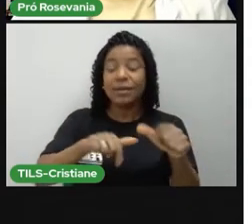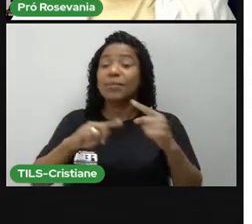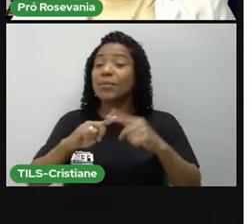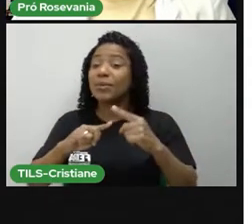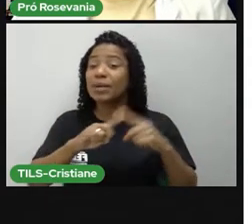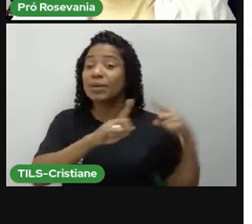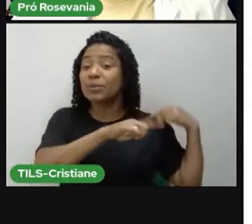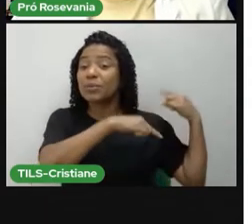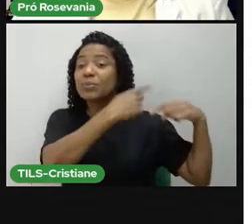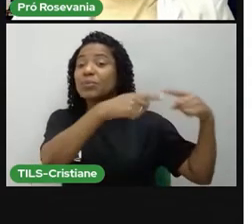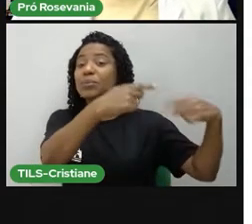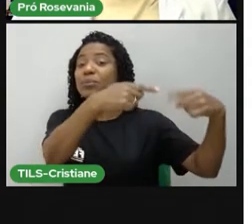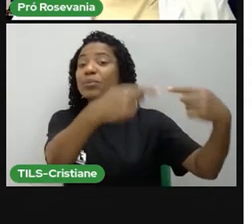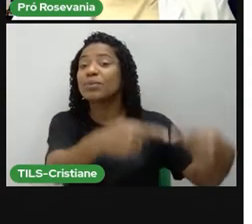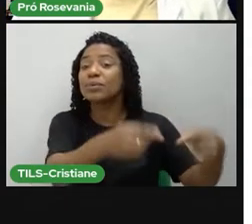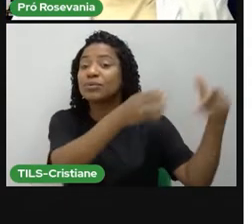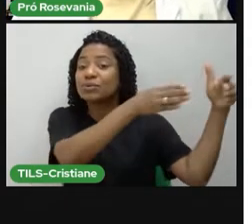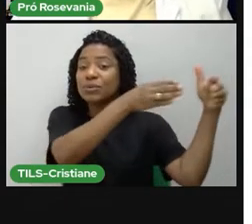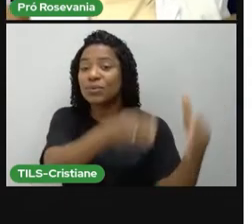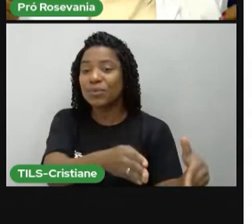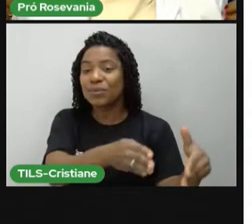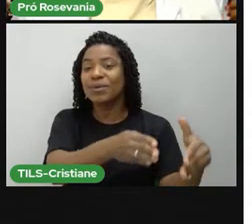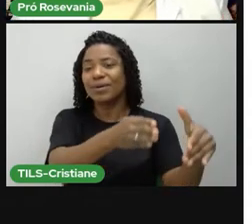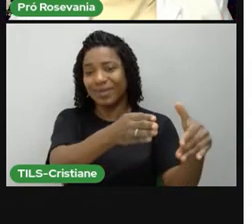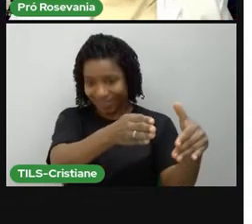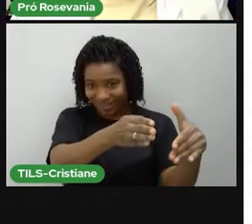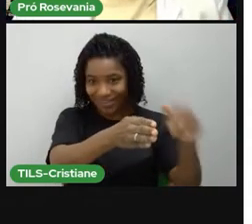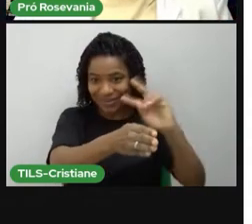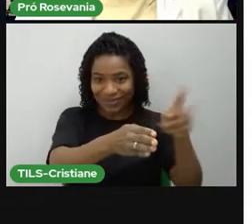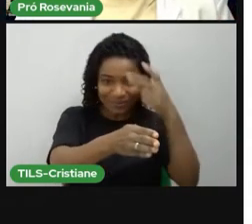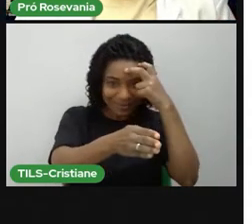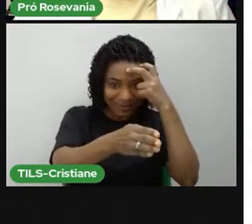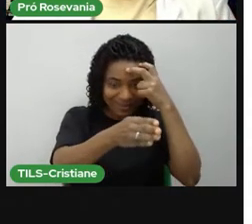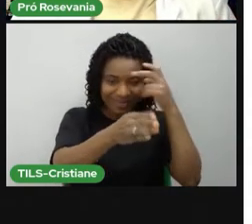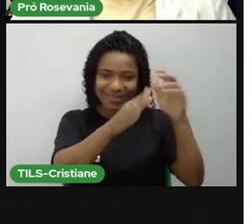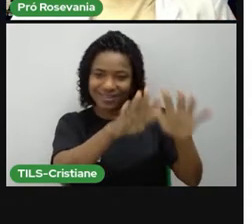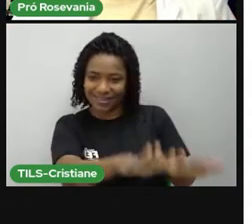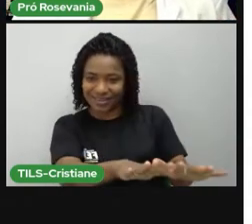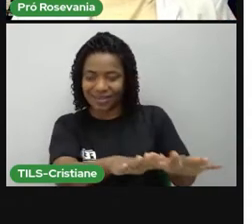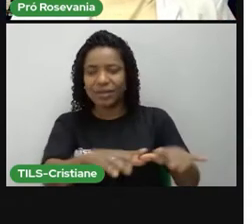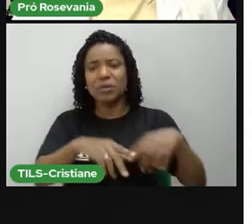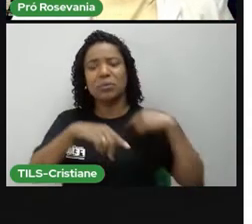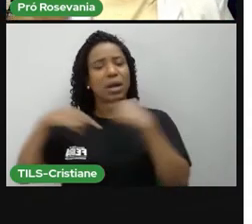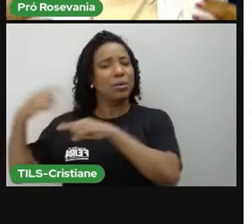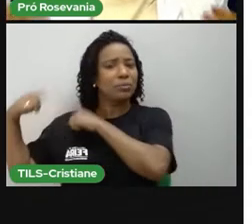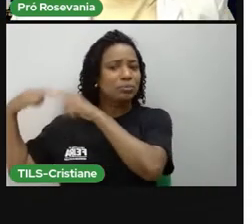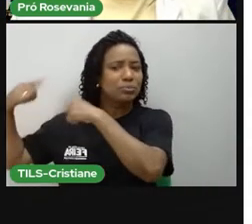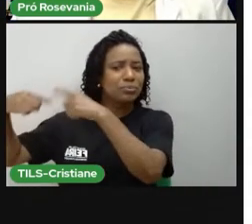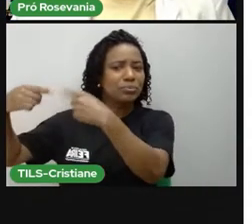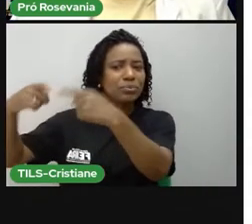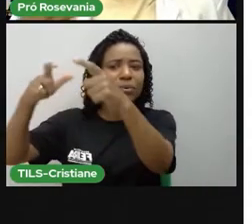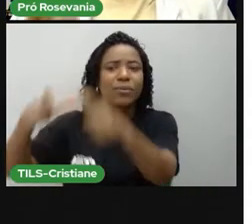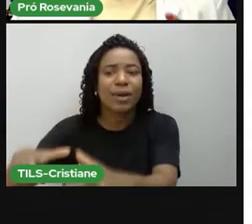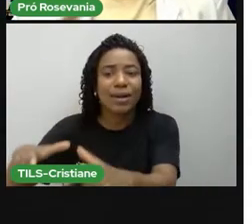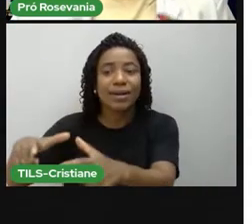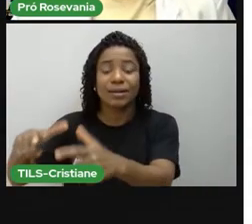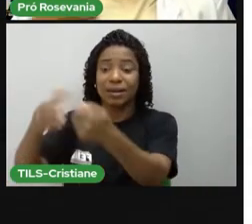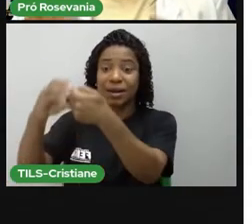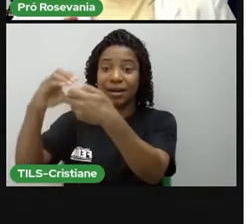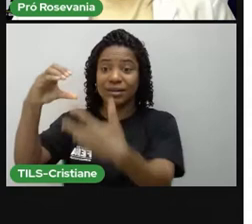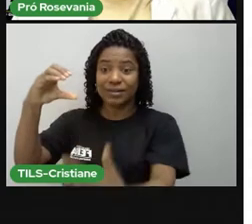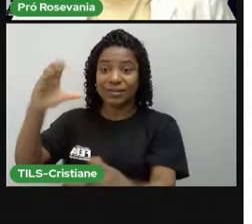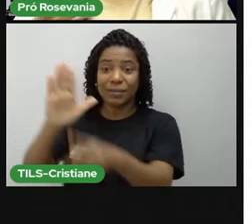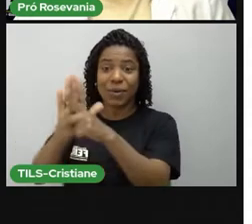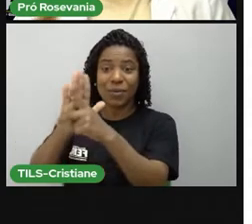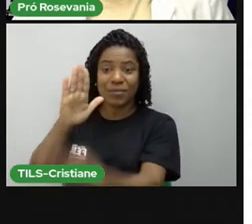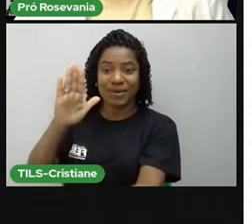heranças culturais que nós temos. Então, o lugar que vai predominar a herança cultural indígena, você vai perceber as características